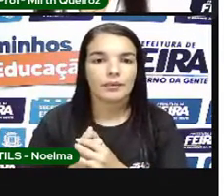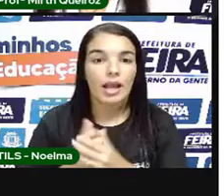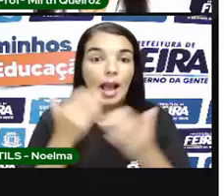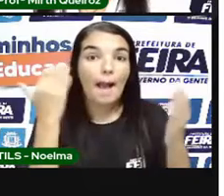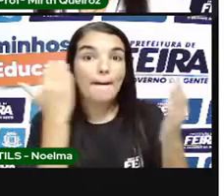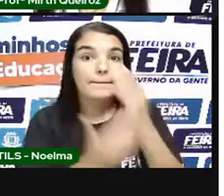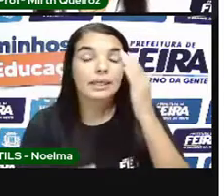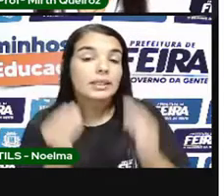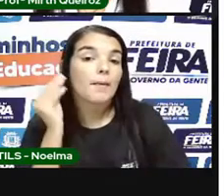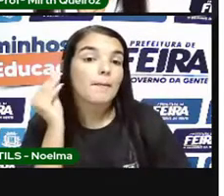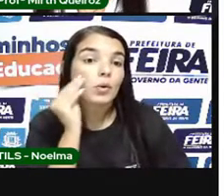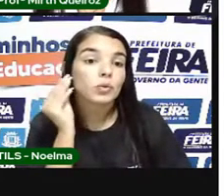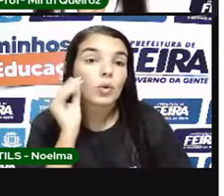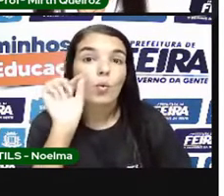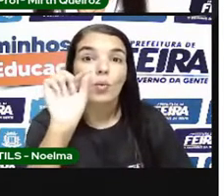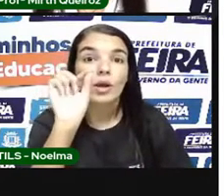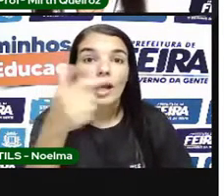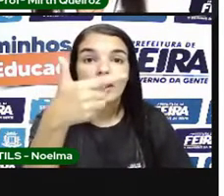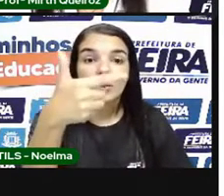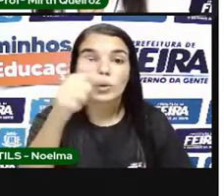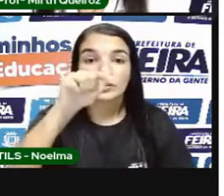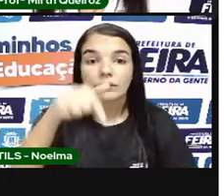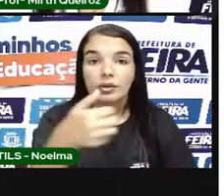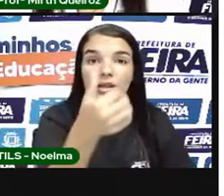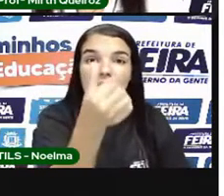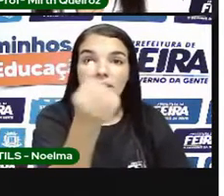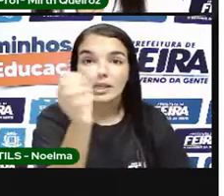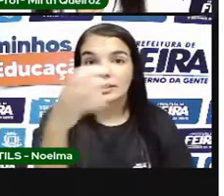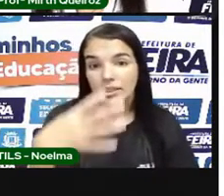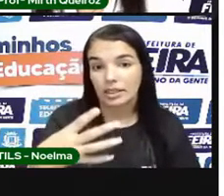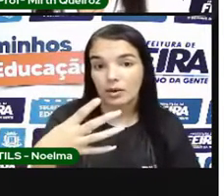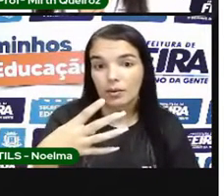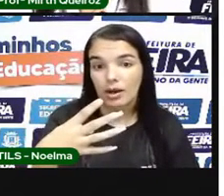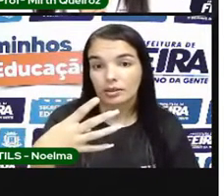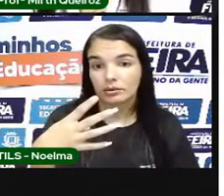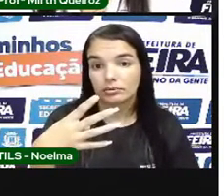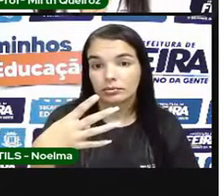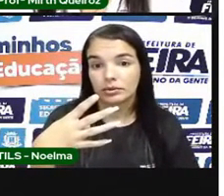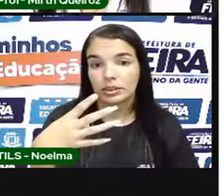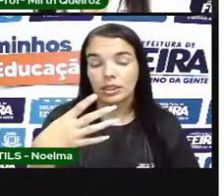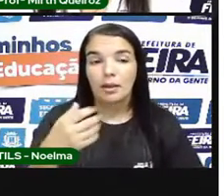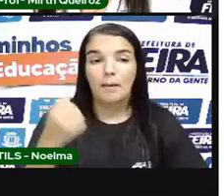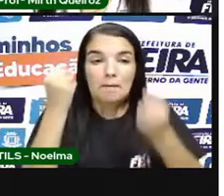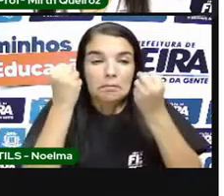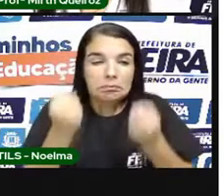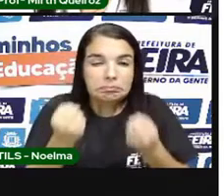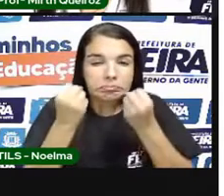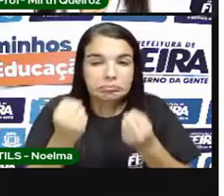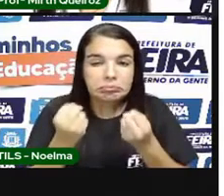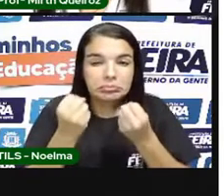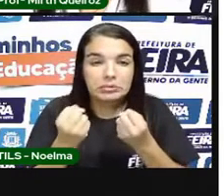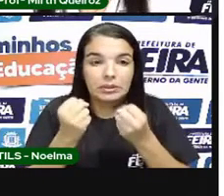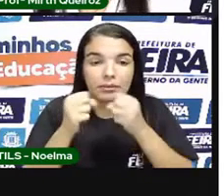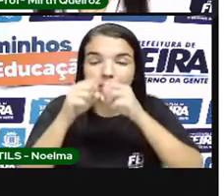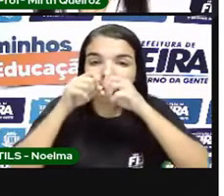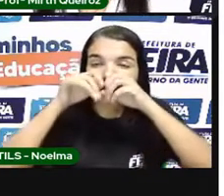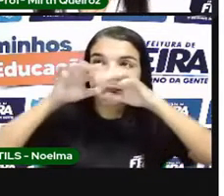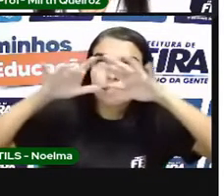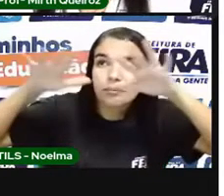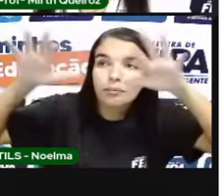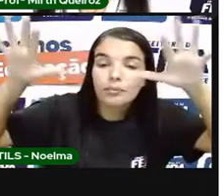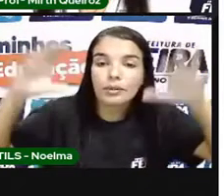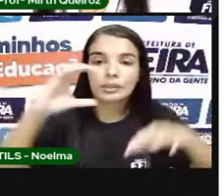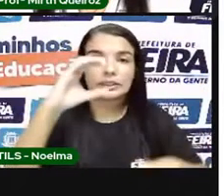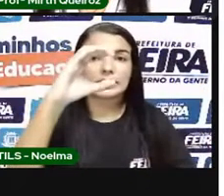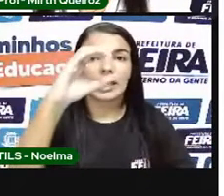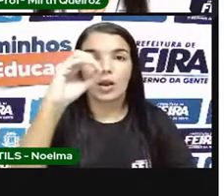emissões De CO2 Que é o gás Carbônico Ou dióxido De carbono Equivalentes Às emissões Anuais